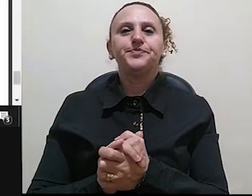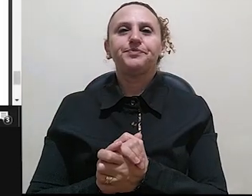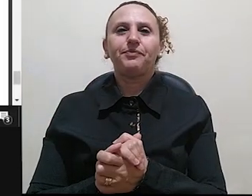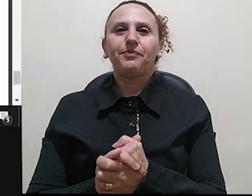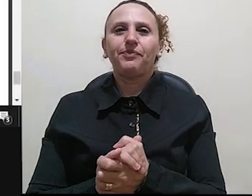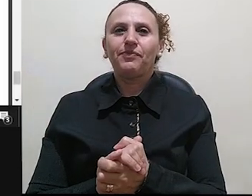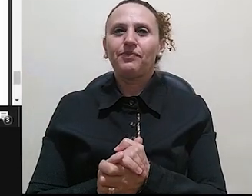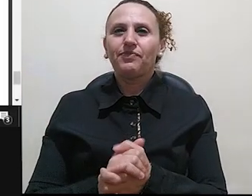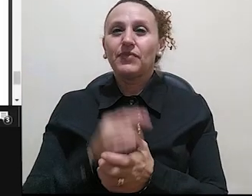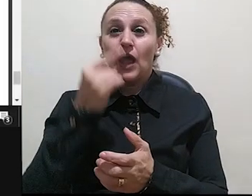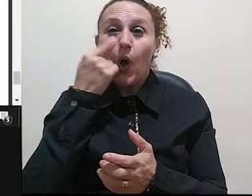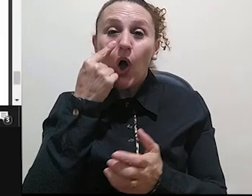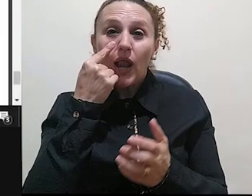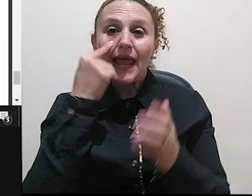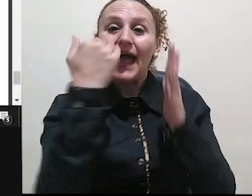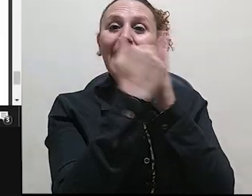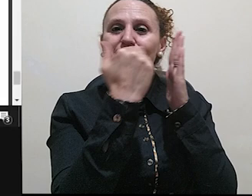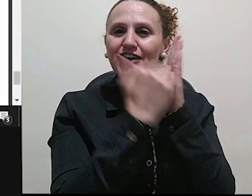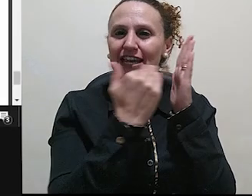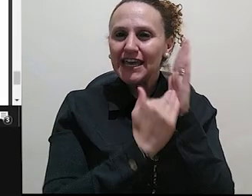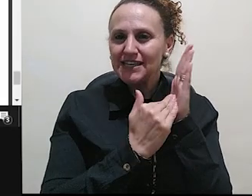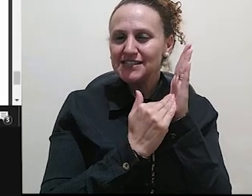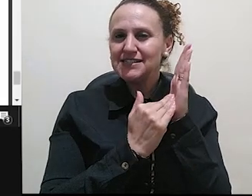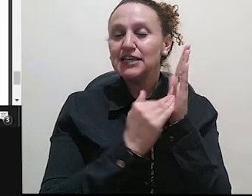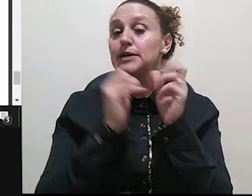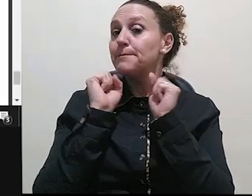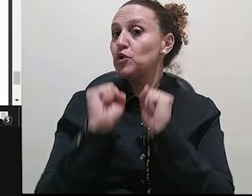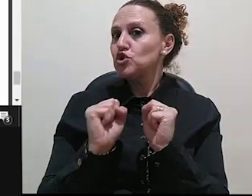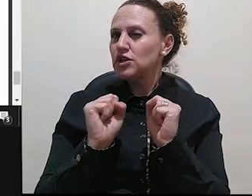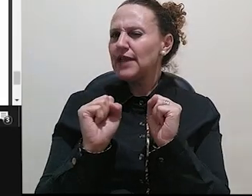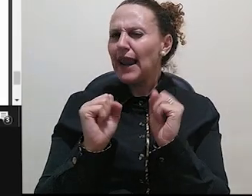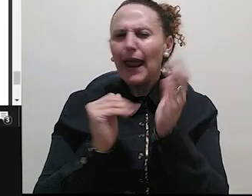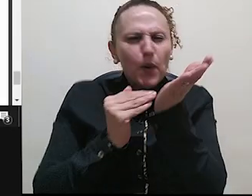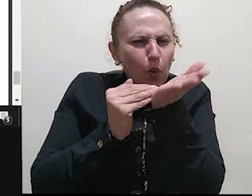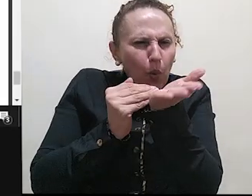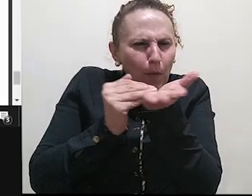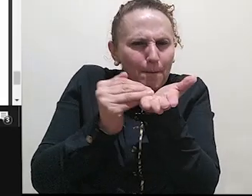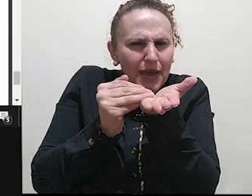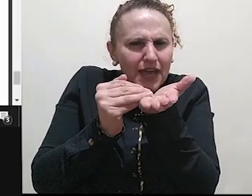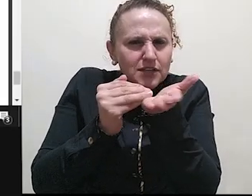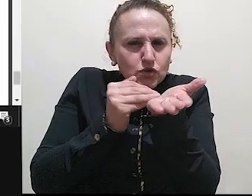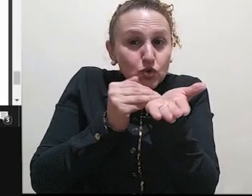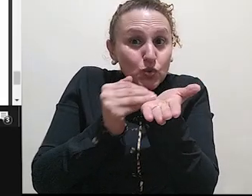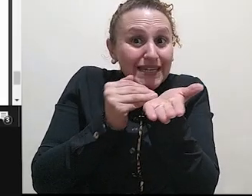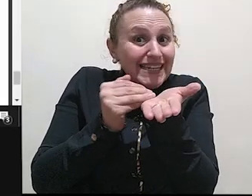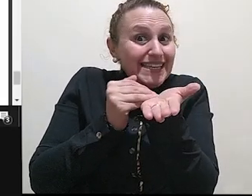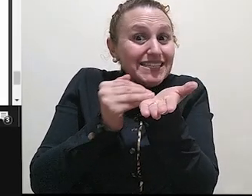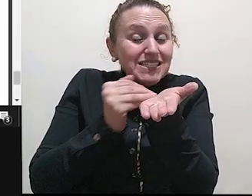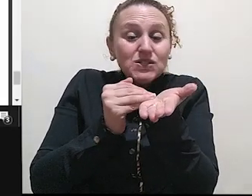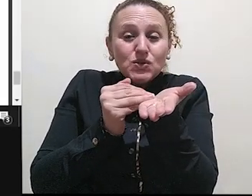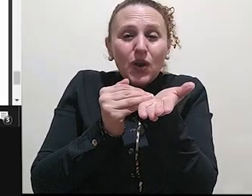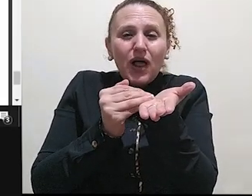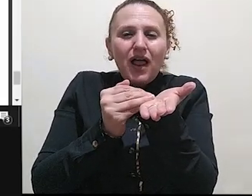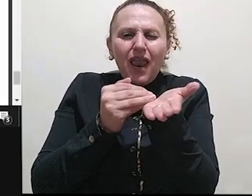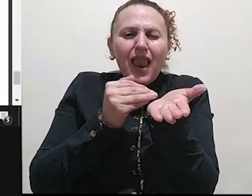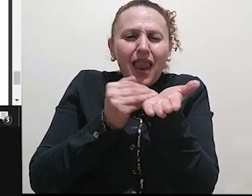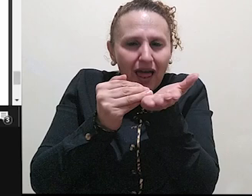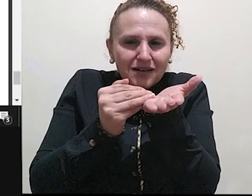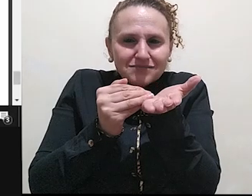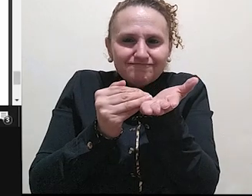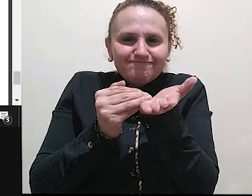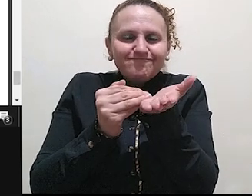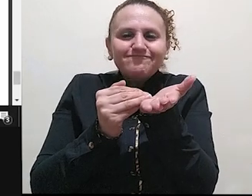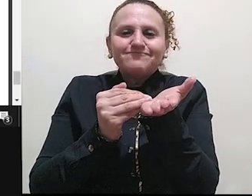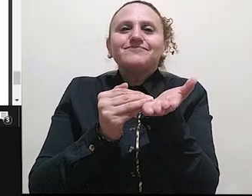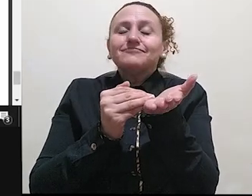referência que eu falei para vocês que a gente deve manter na resenha. Então, essa é a